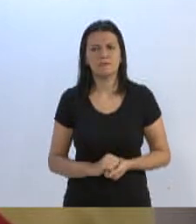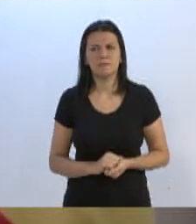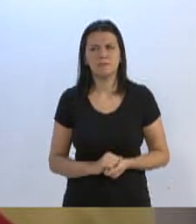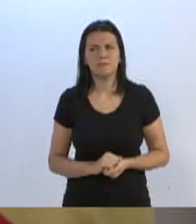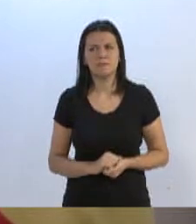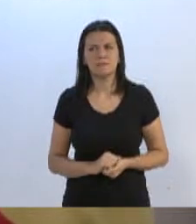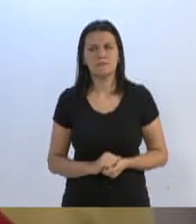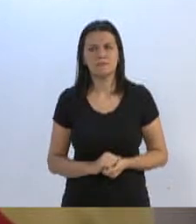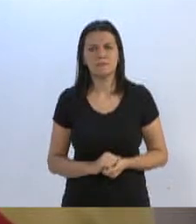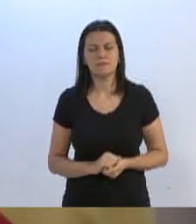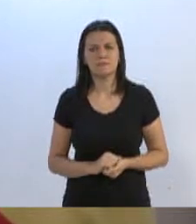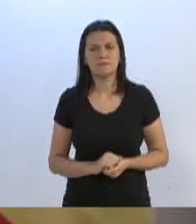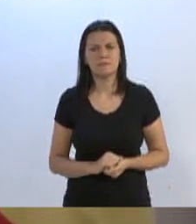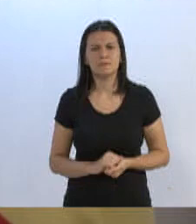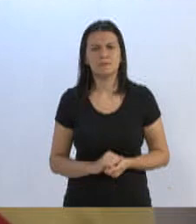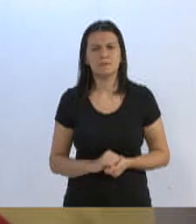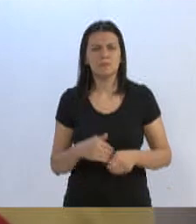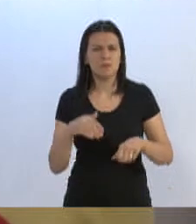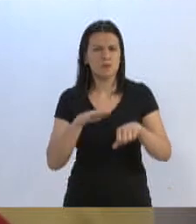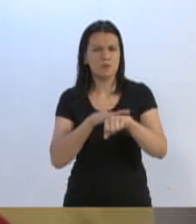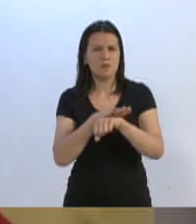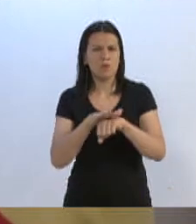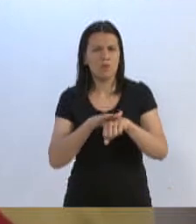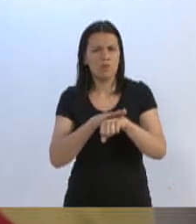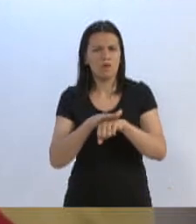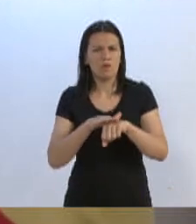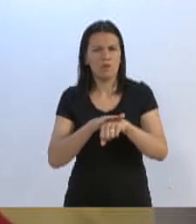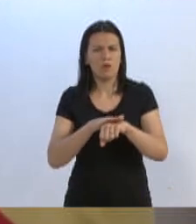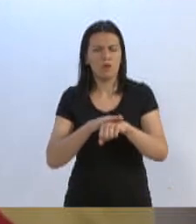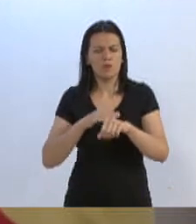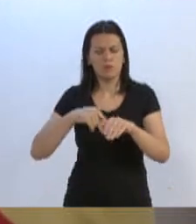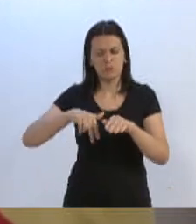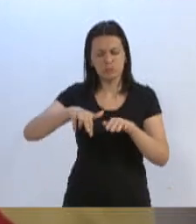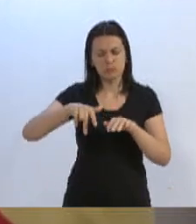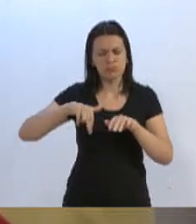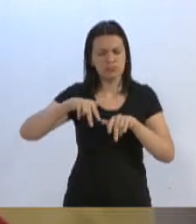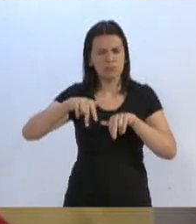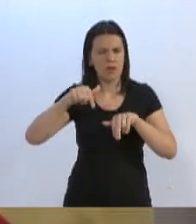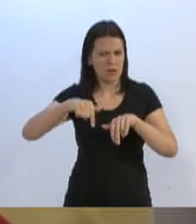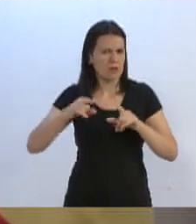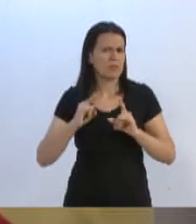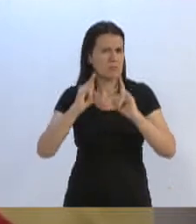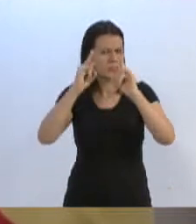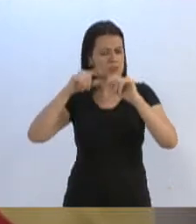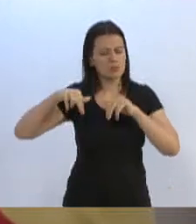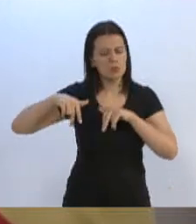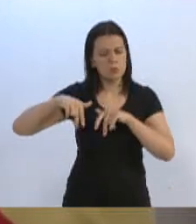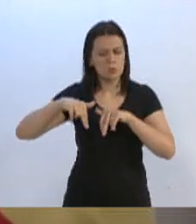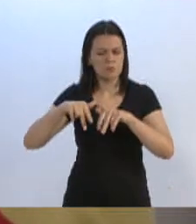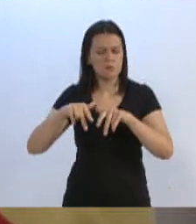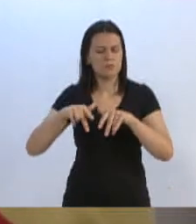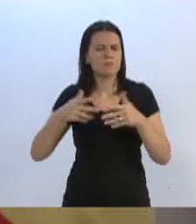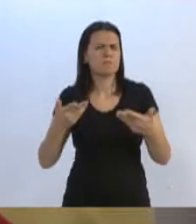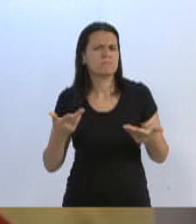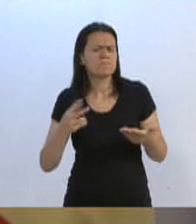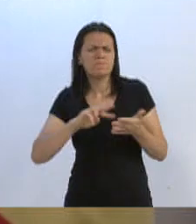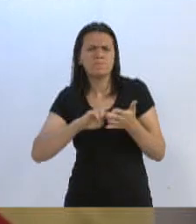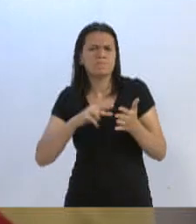algumas conversas nos corredores, ao longo dos nossos corredores, no sentido de que